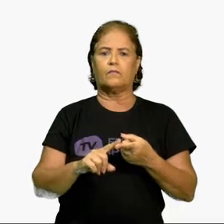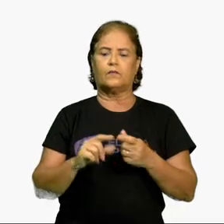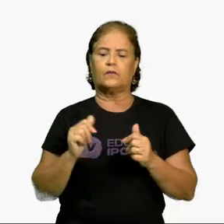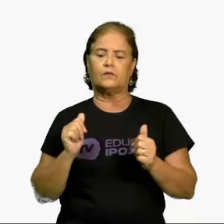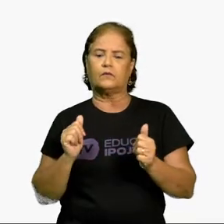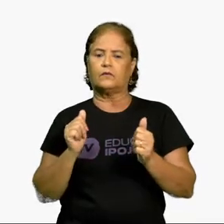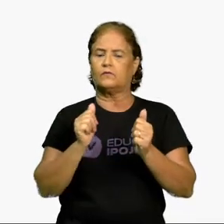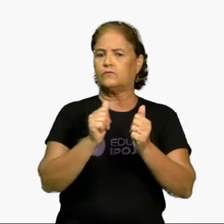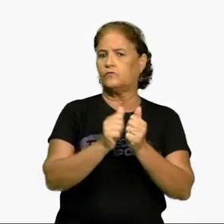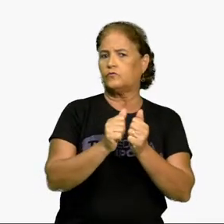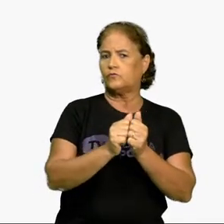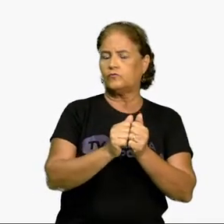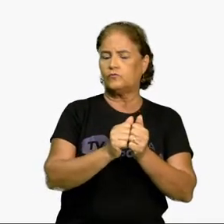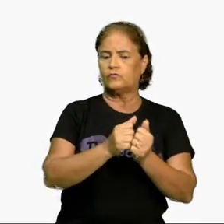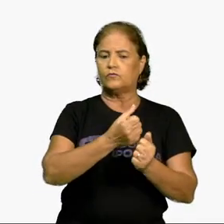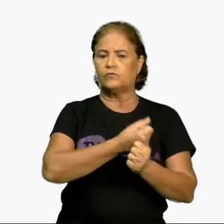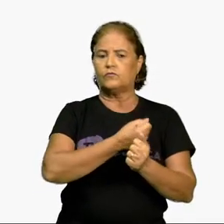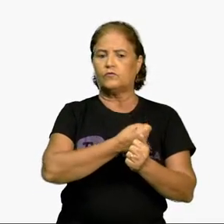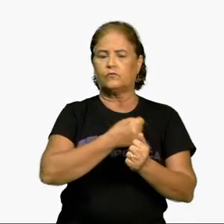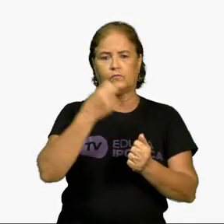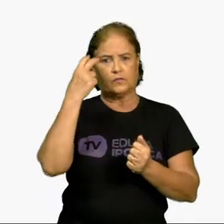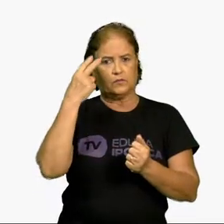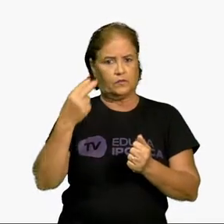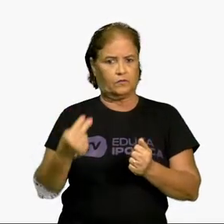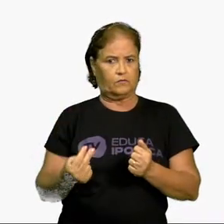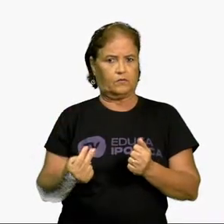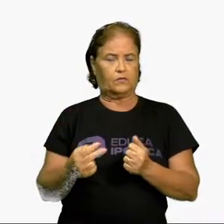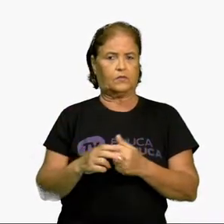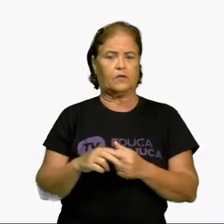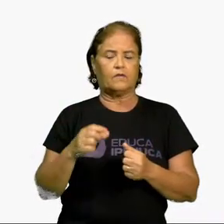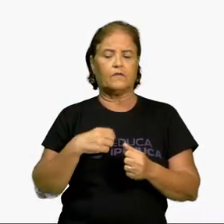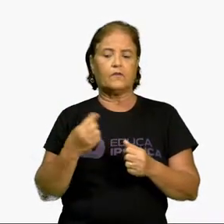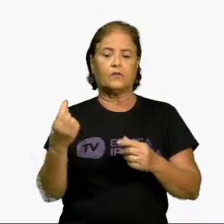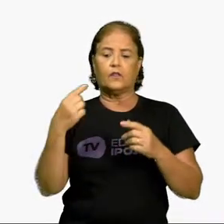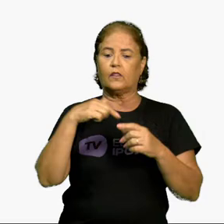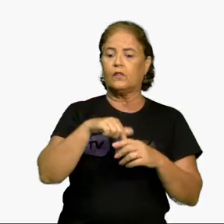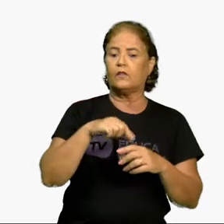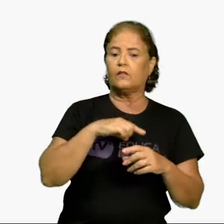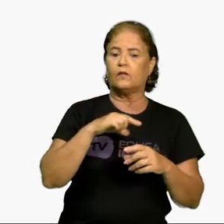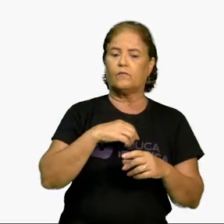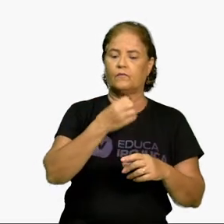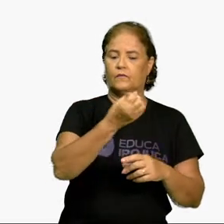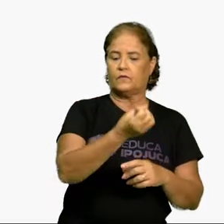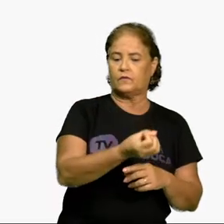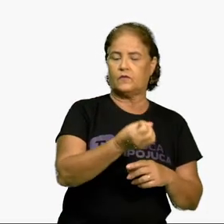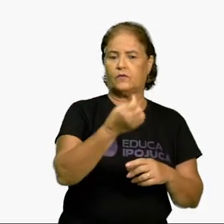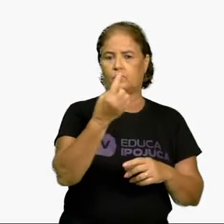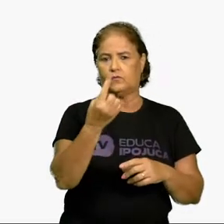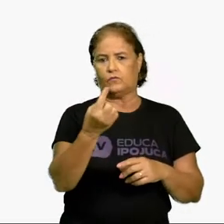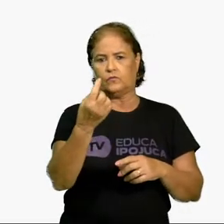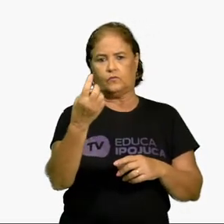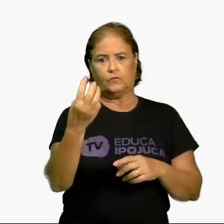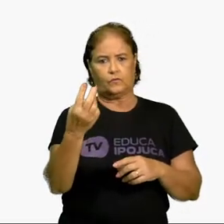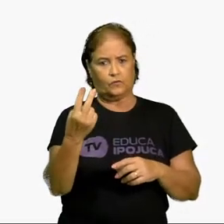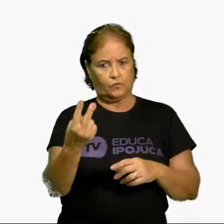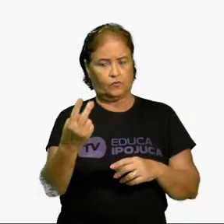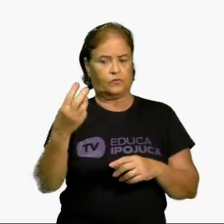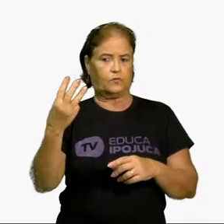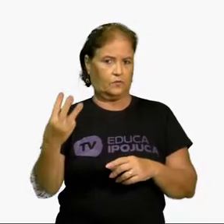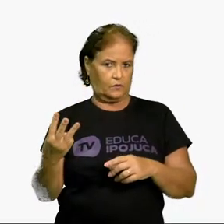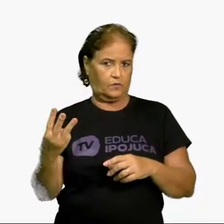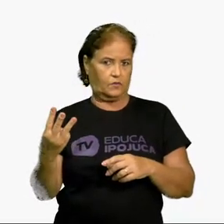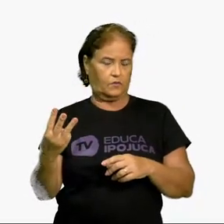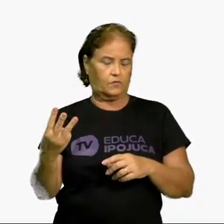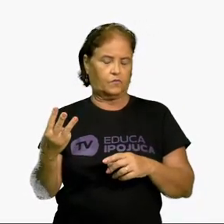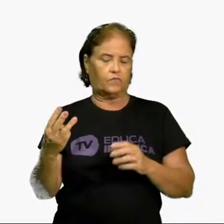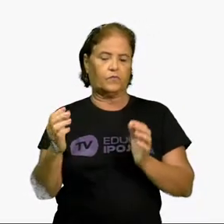naturais. Veja aqui, dentro dos inteiros está o zero, um, dois, três. Então, o conjunto dos